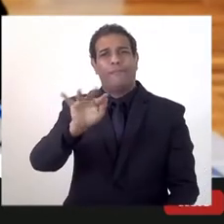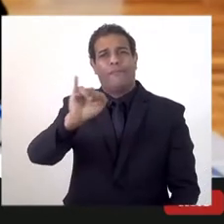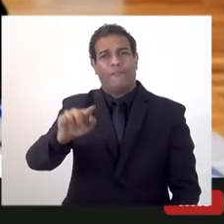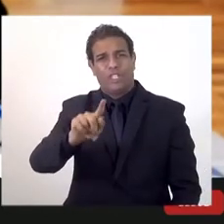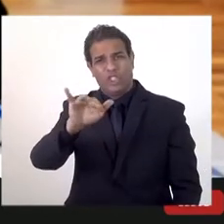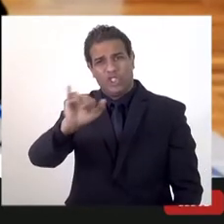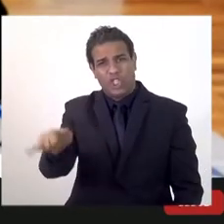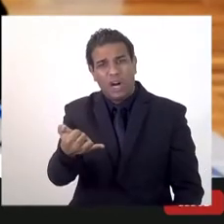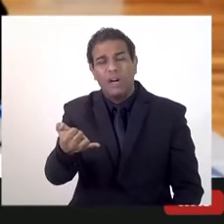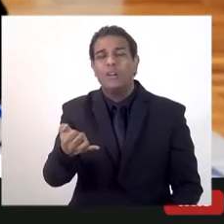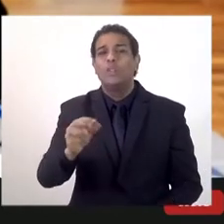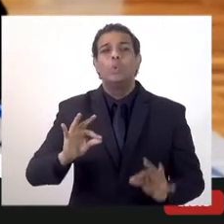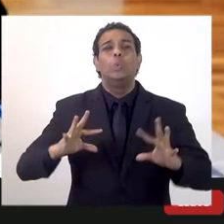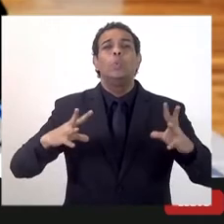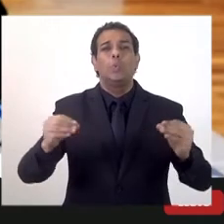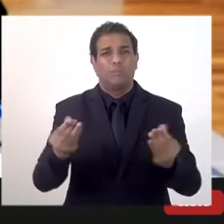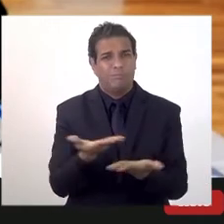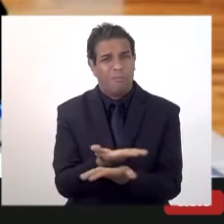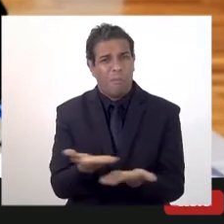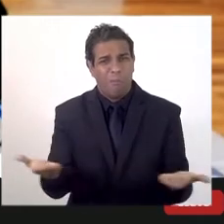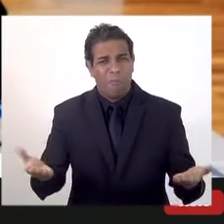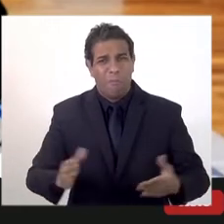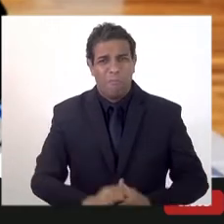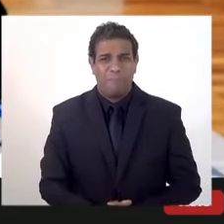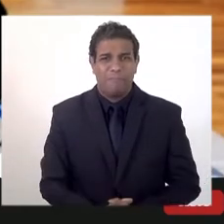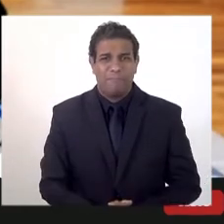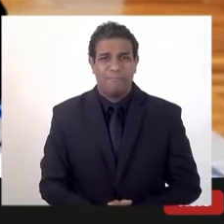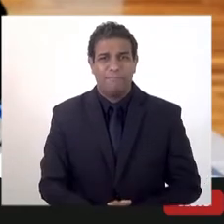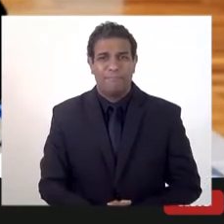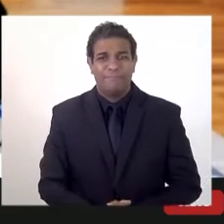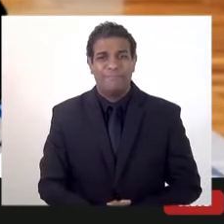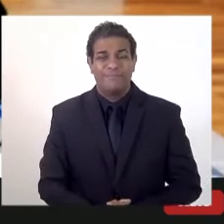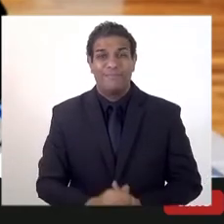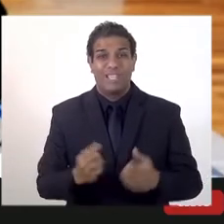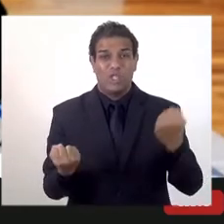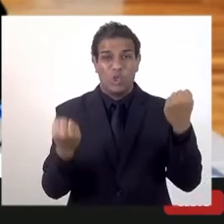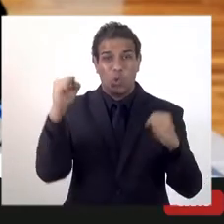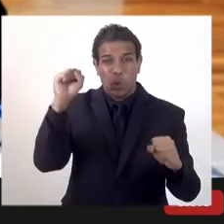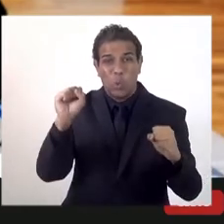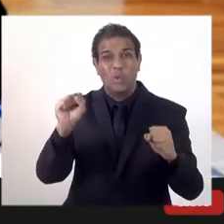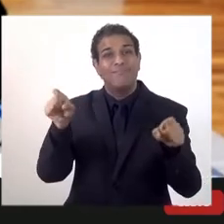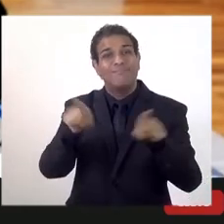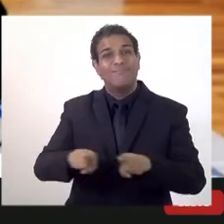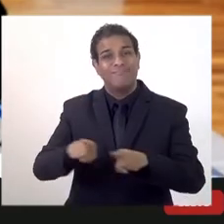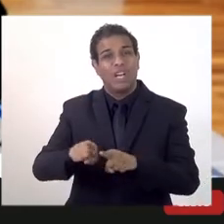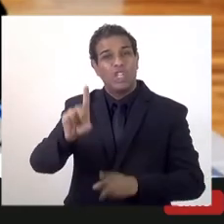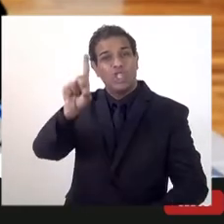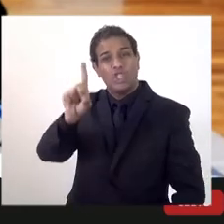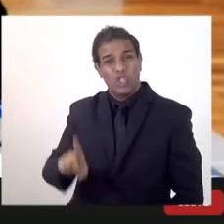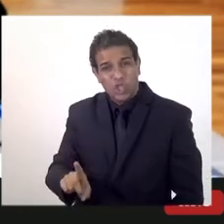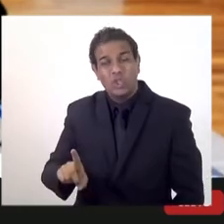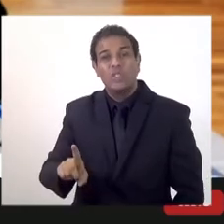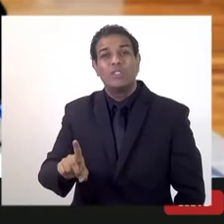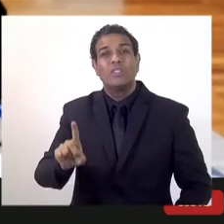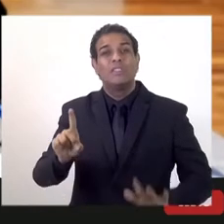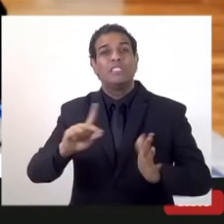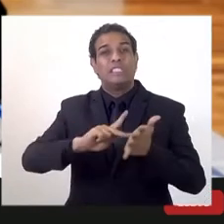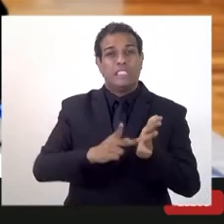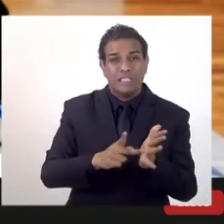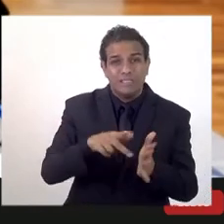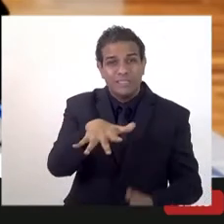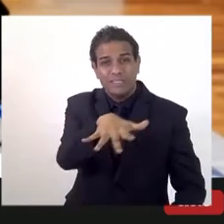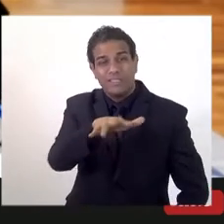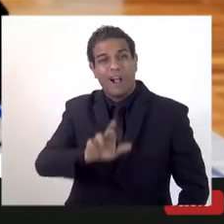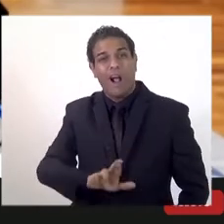o Rio Indústria agora com o Sérgio, os sindicatos, os representantes dos